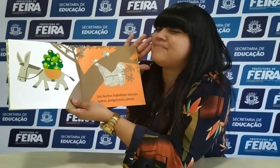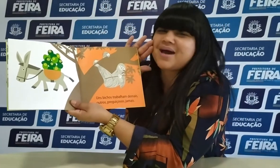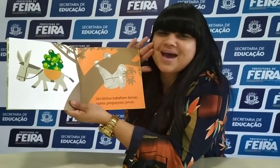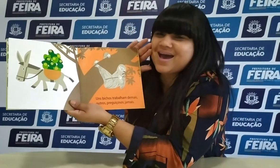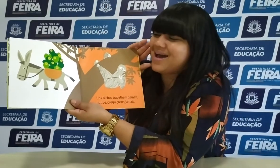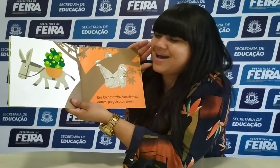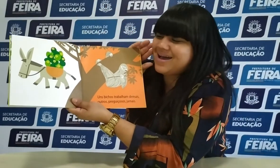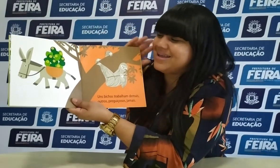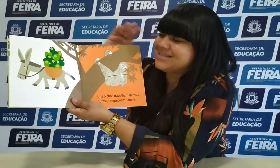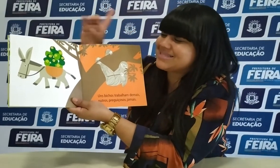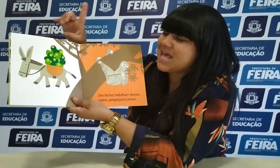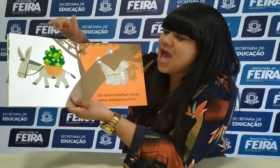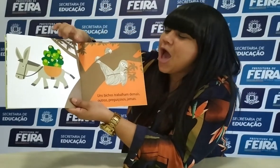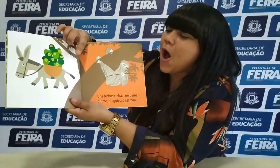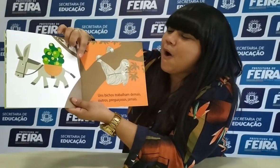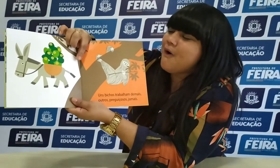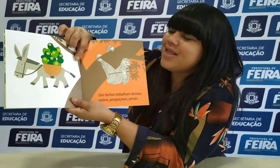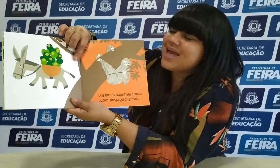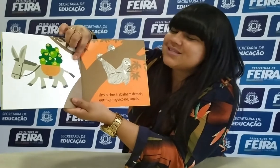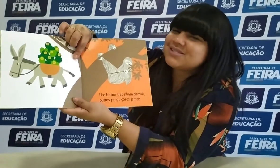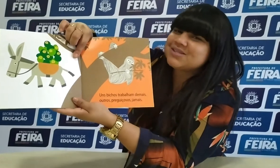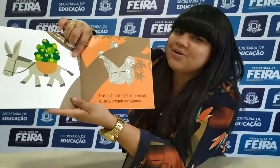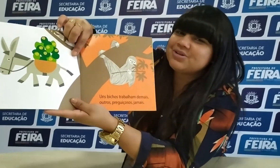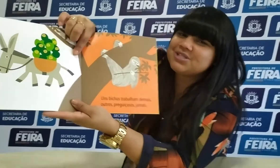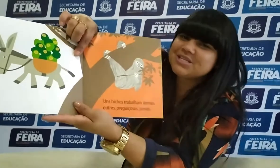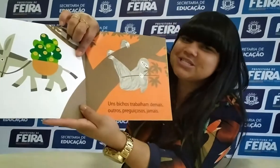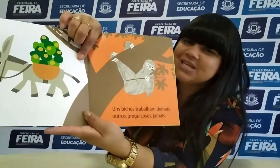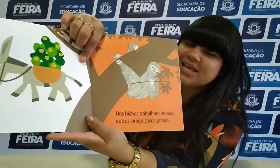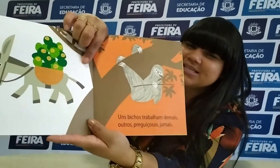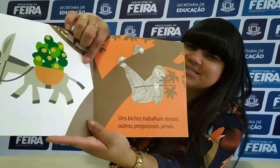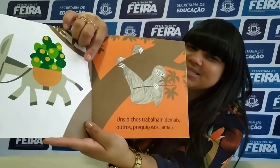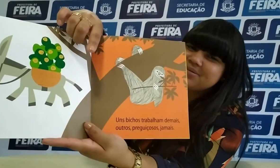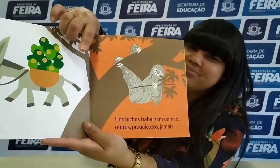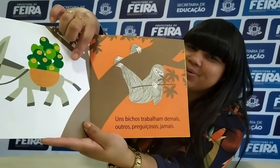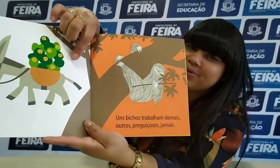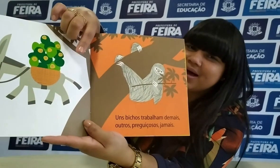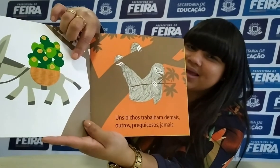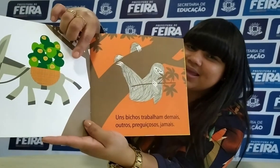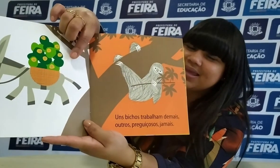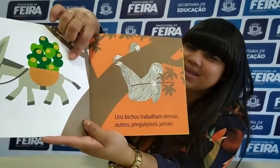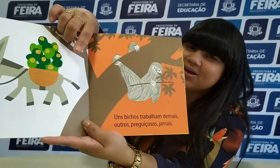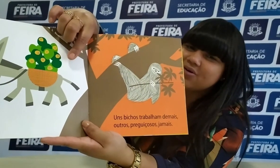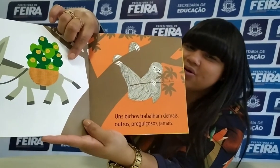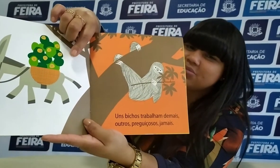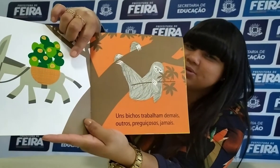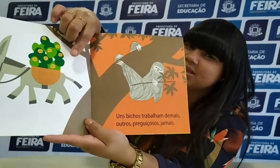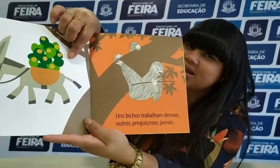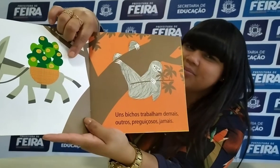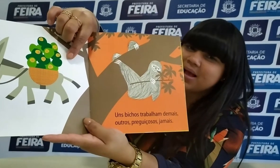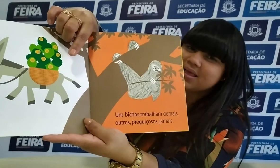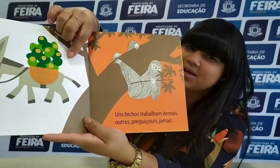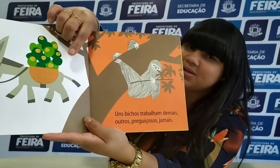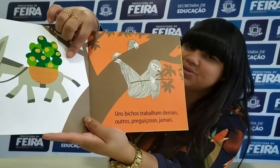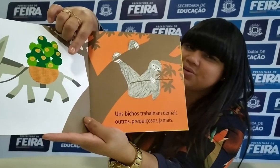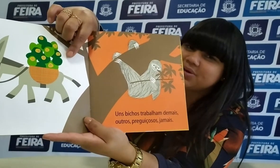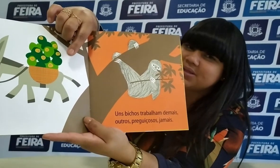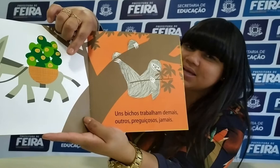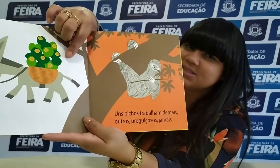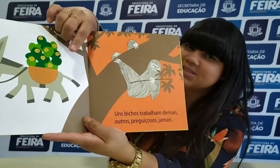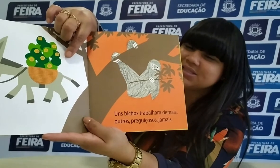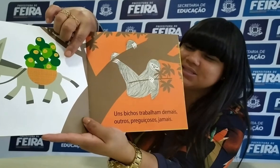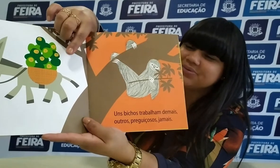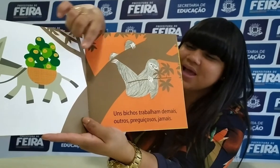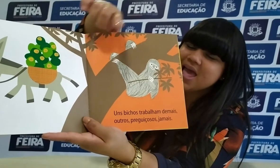jamais. Olha só, gente. Esse burro aqui, como está trabalhando,